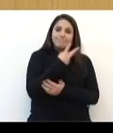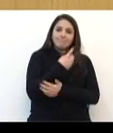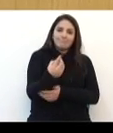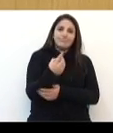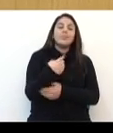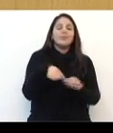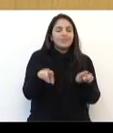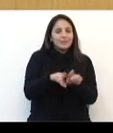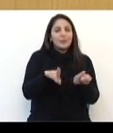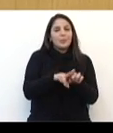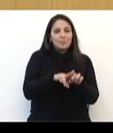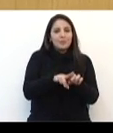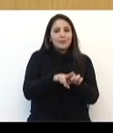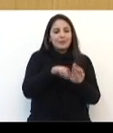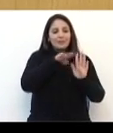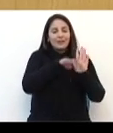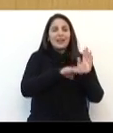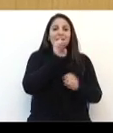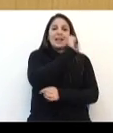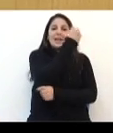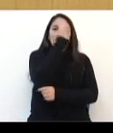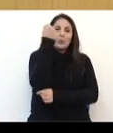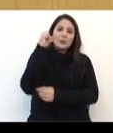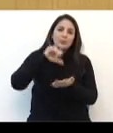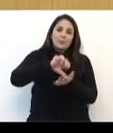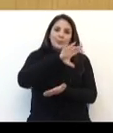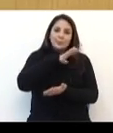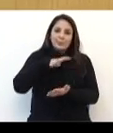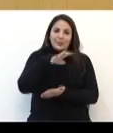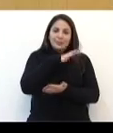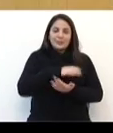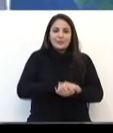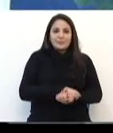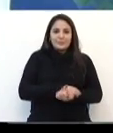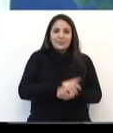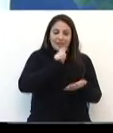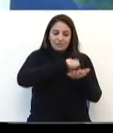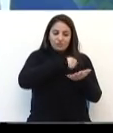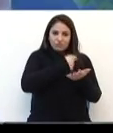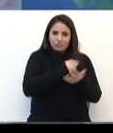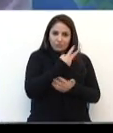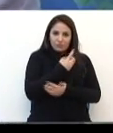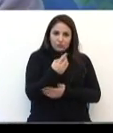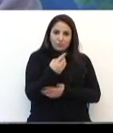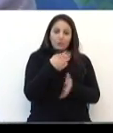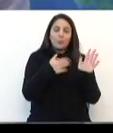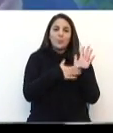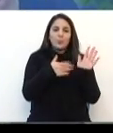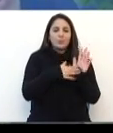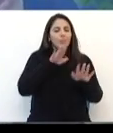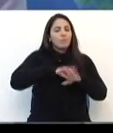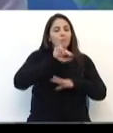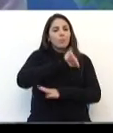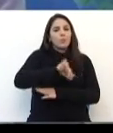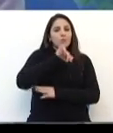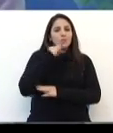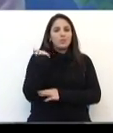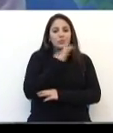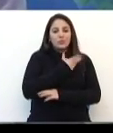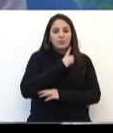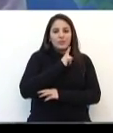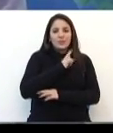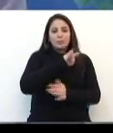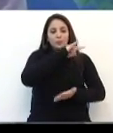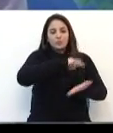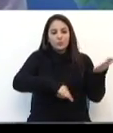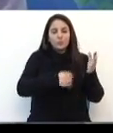da Agenda 21 também pautaram Ecologia e Meio Ambiente. A Agenda 21, na realidade, é uma das propostas mais importantes